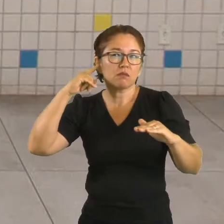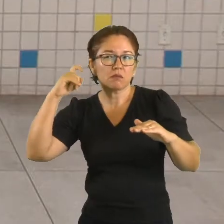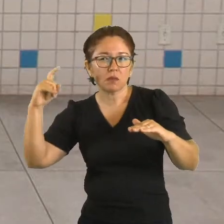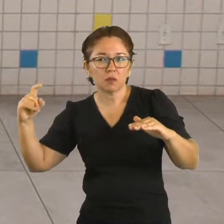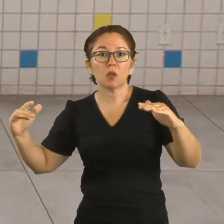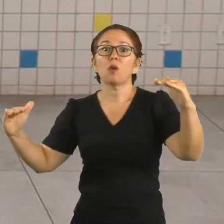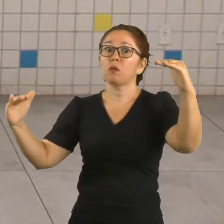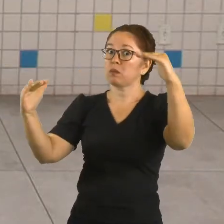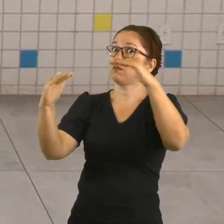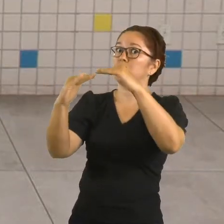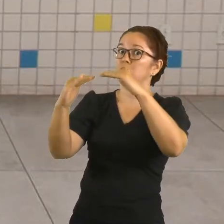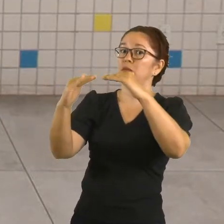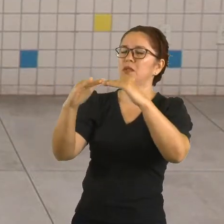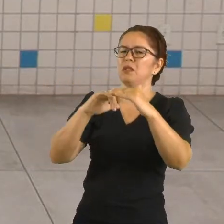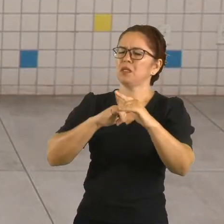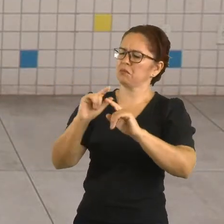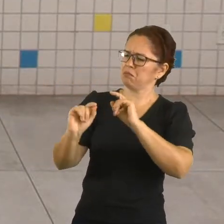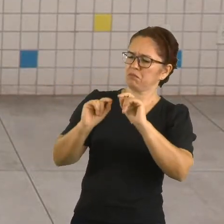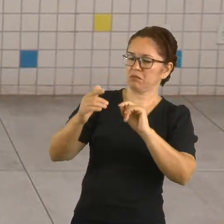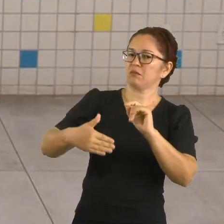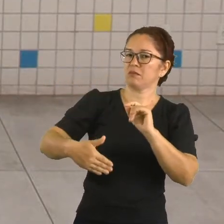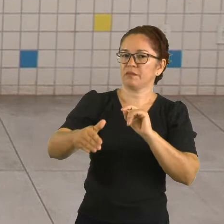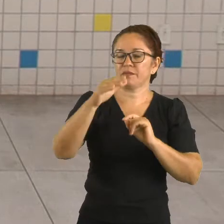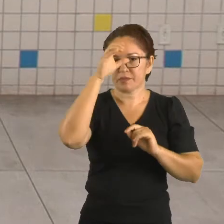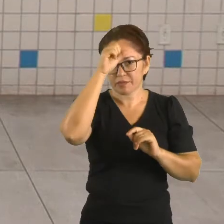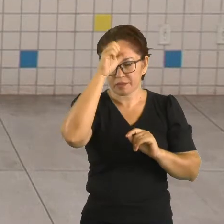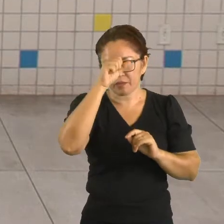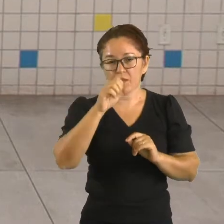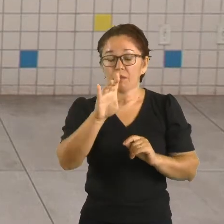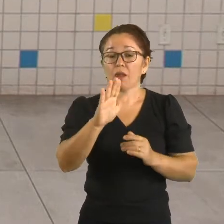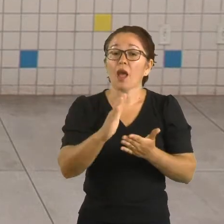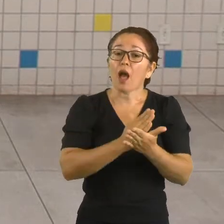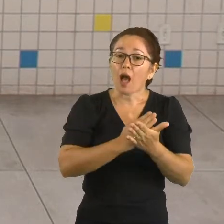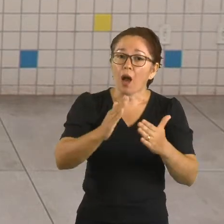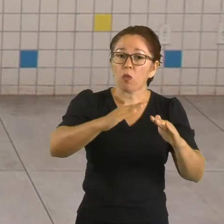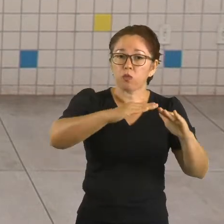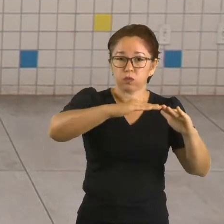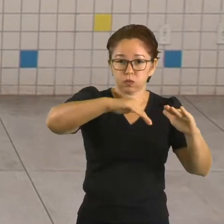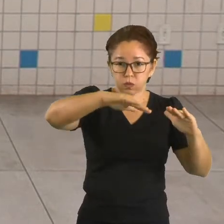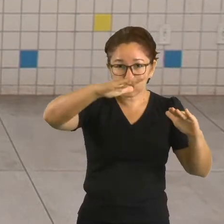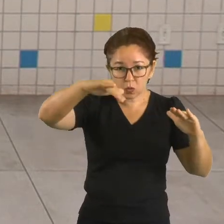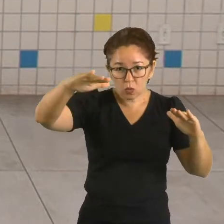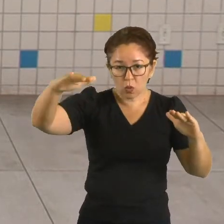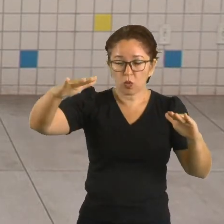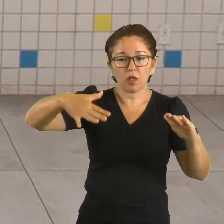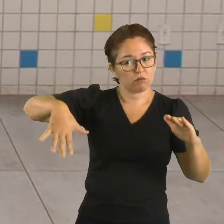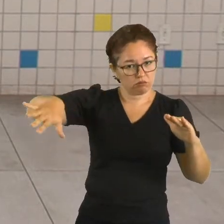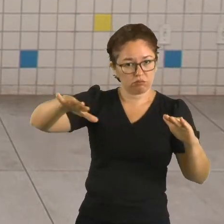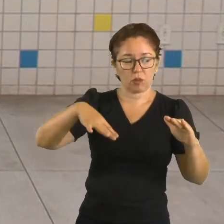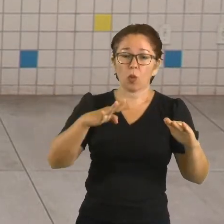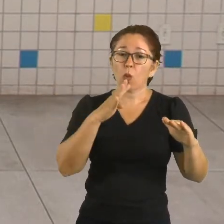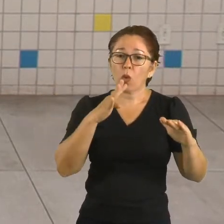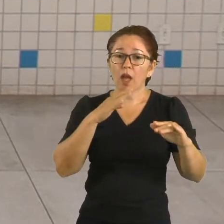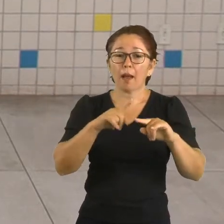Além disso, existem ondas, tá? Que nós conhecemos bem, mas que a gente não consegue identificar normalmente.